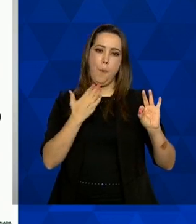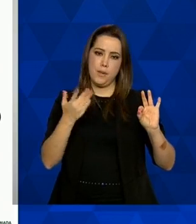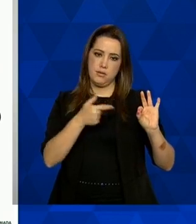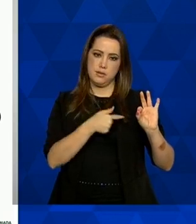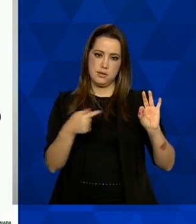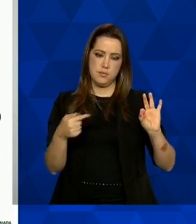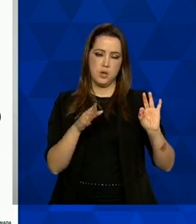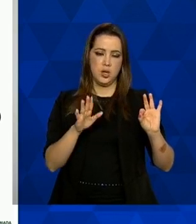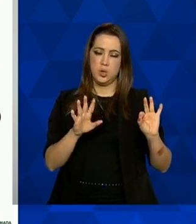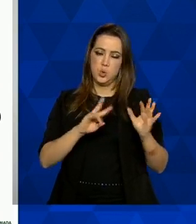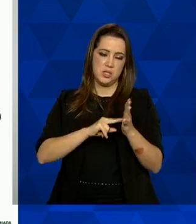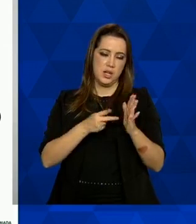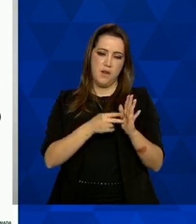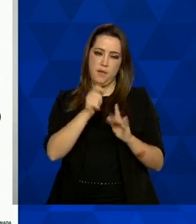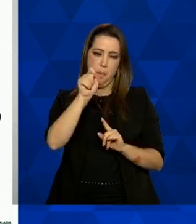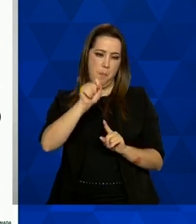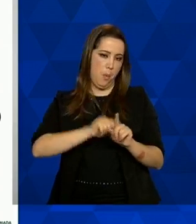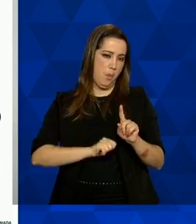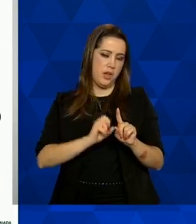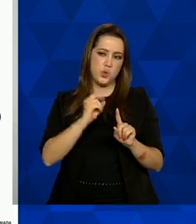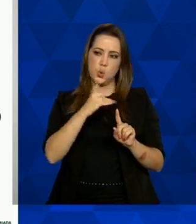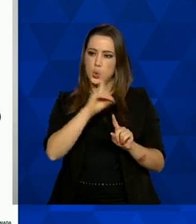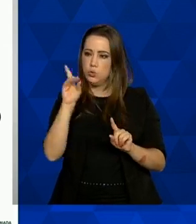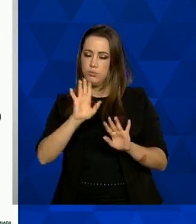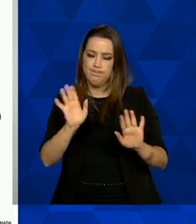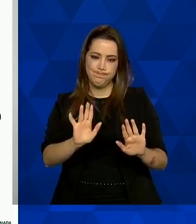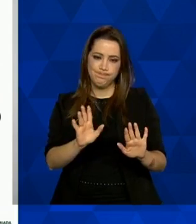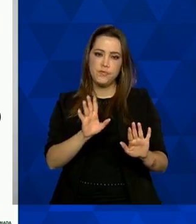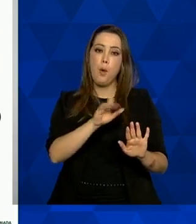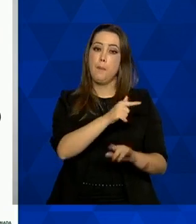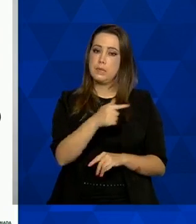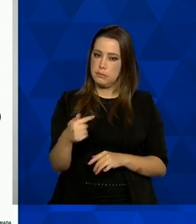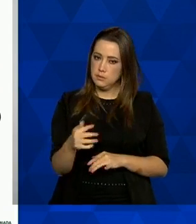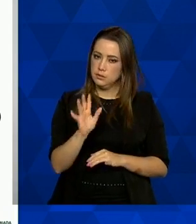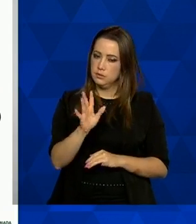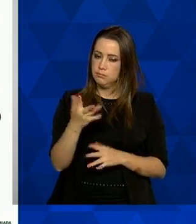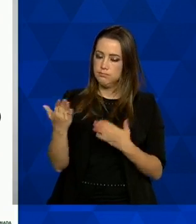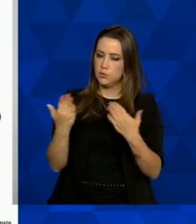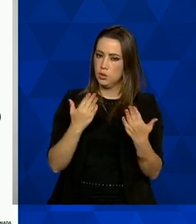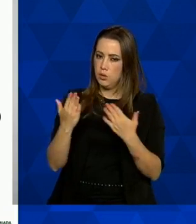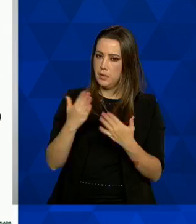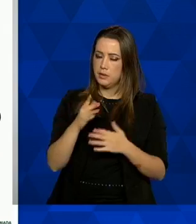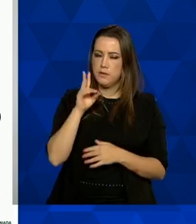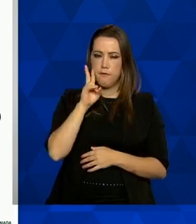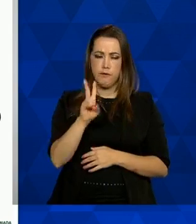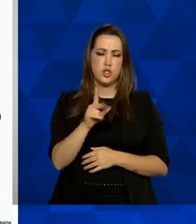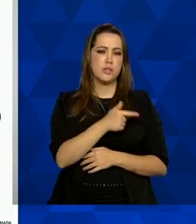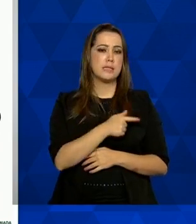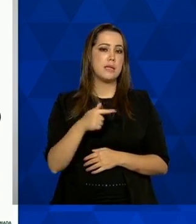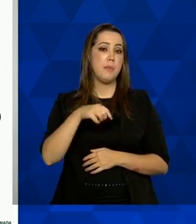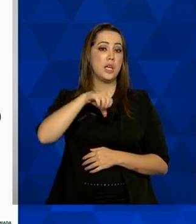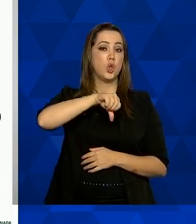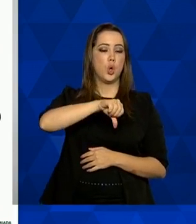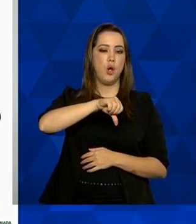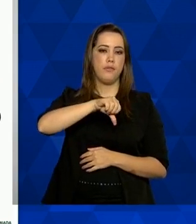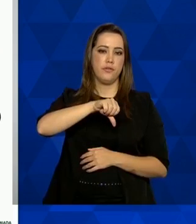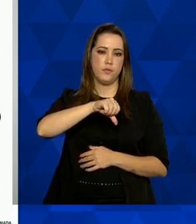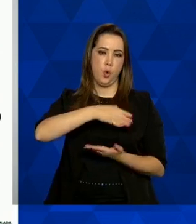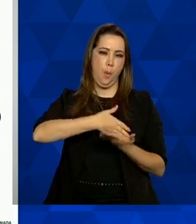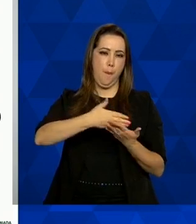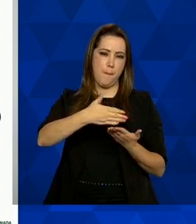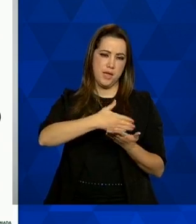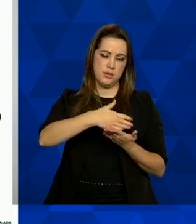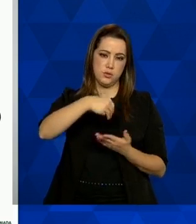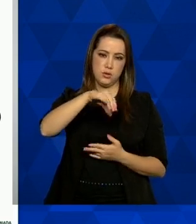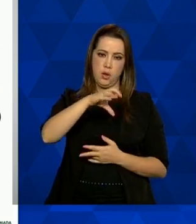necessariamente por mês e nem por dia né então nota-se que a semana 9 é o começo do mês de março